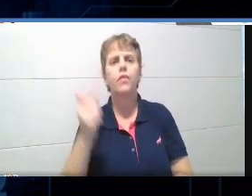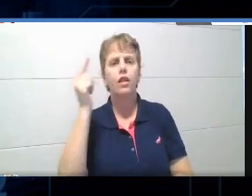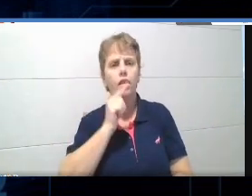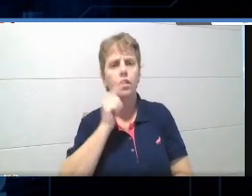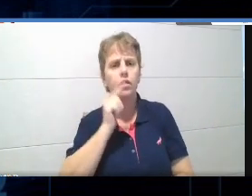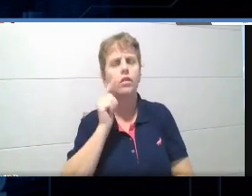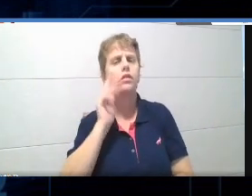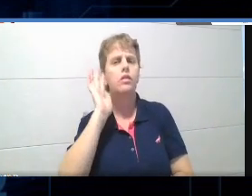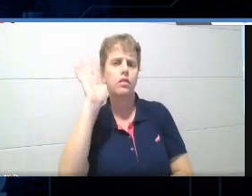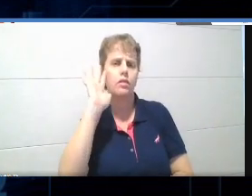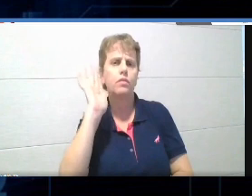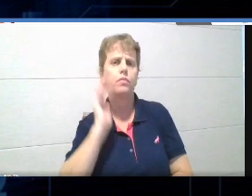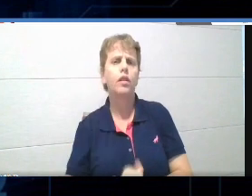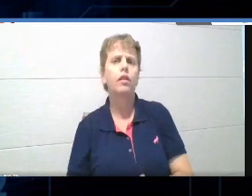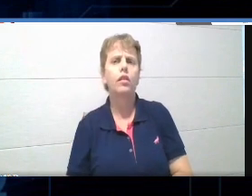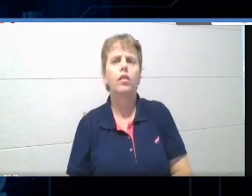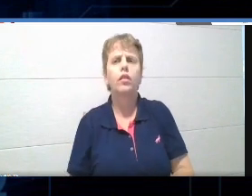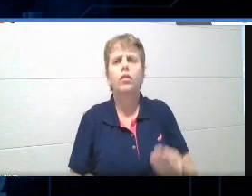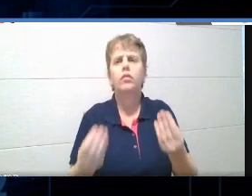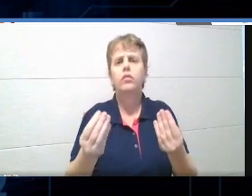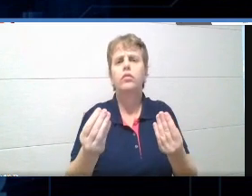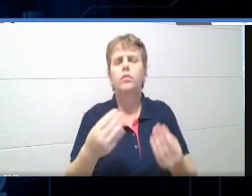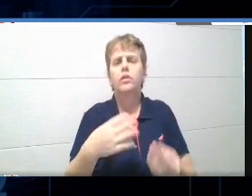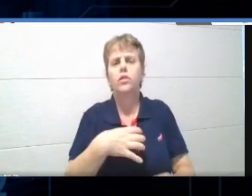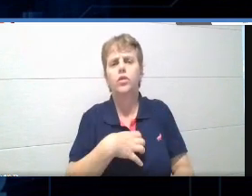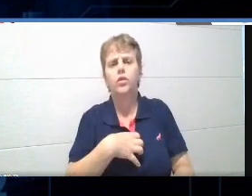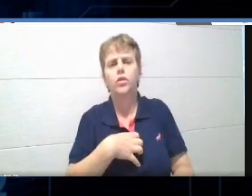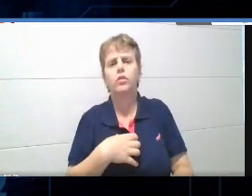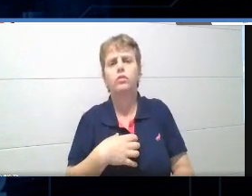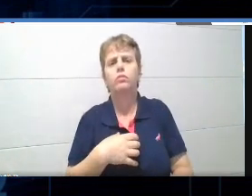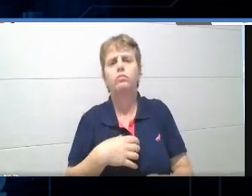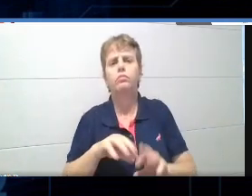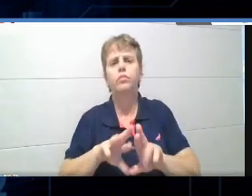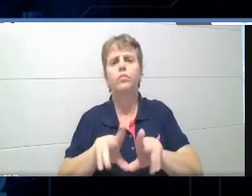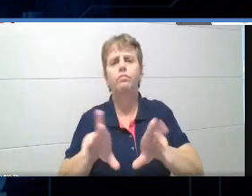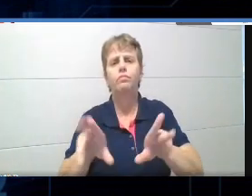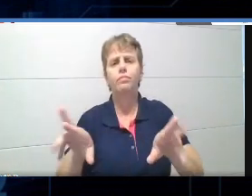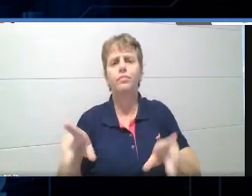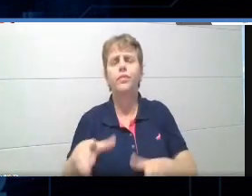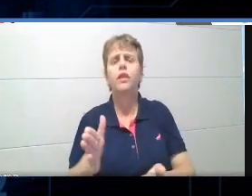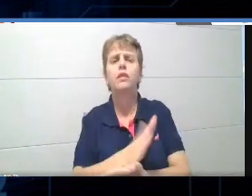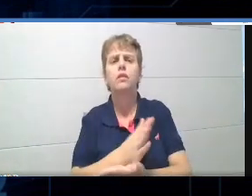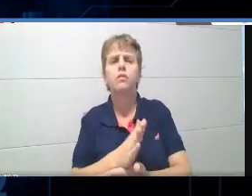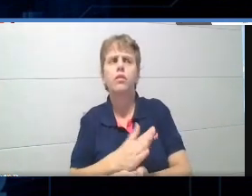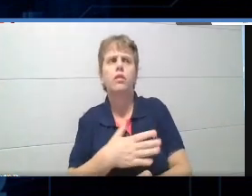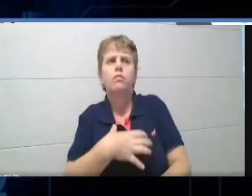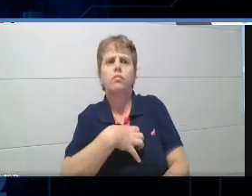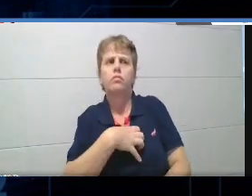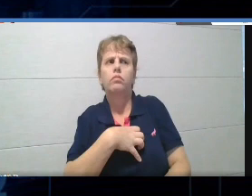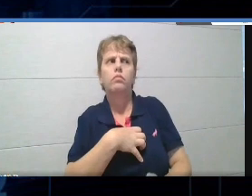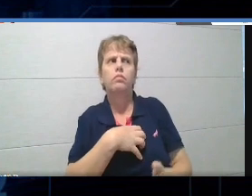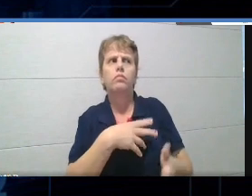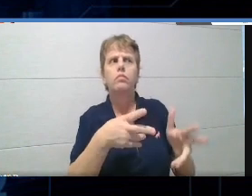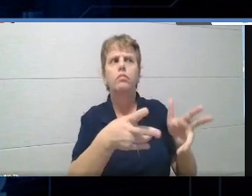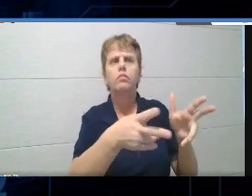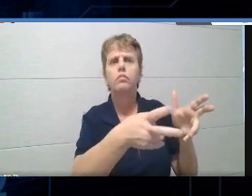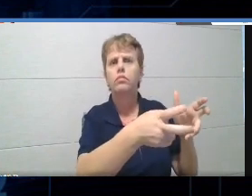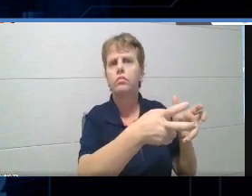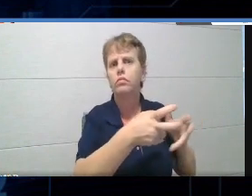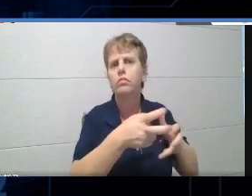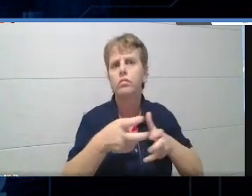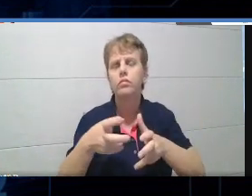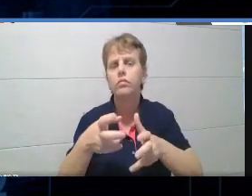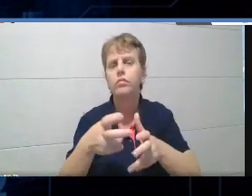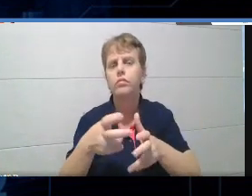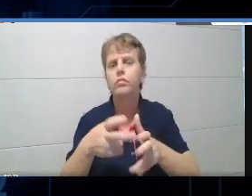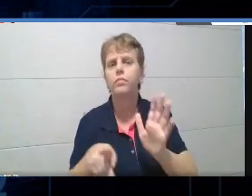pensar e ver como é diferente, né, e outros olhares em relação ao nosso processo avaliativo.